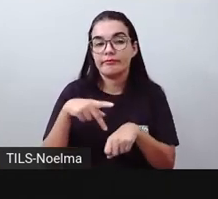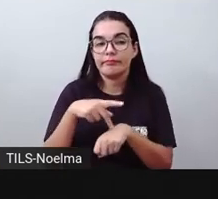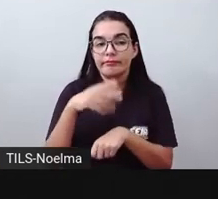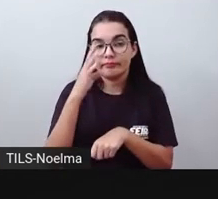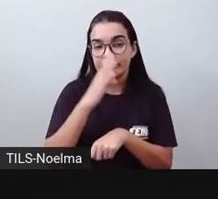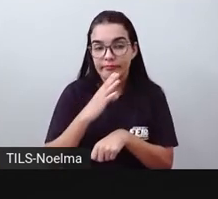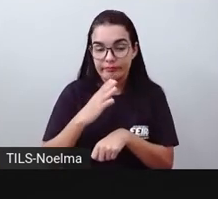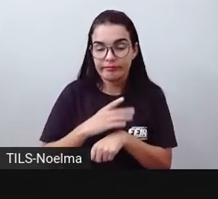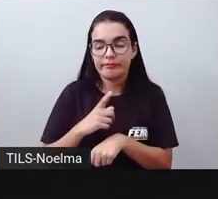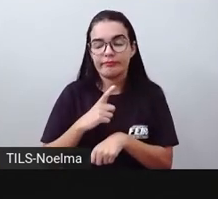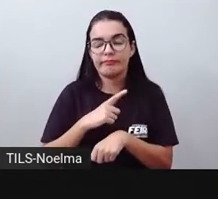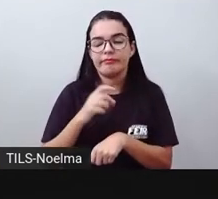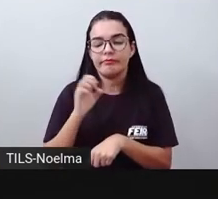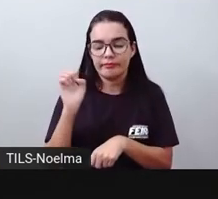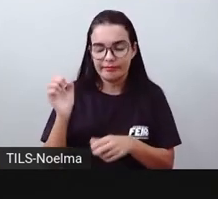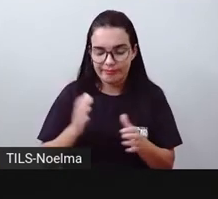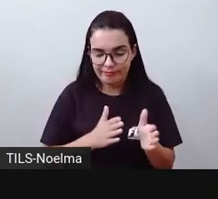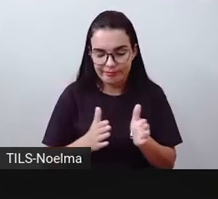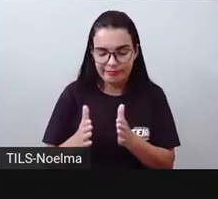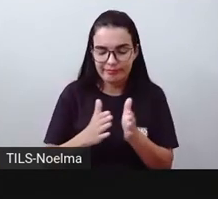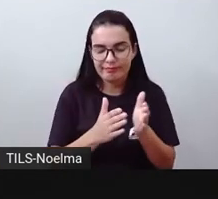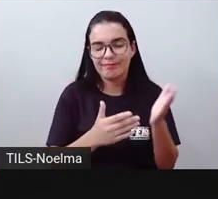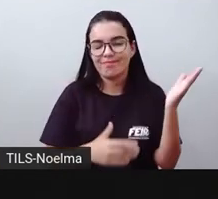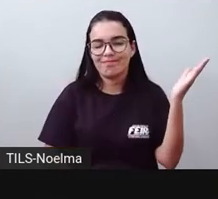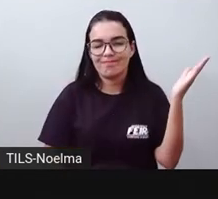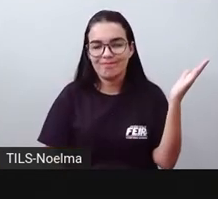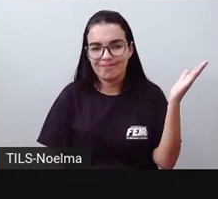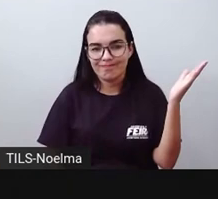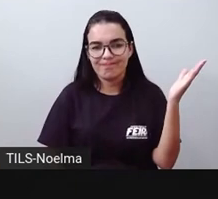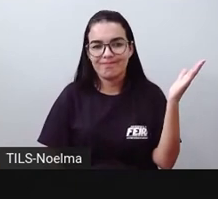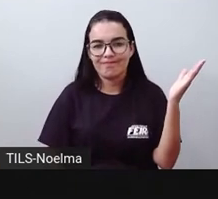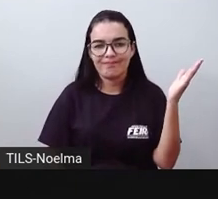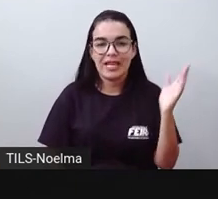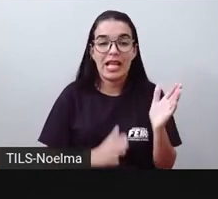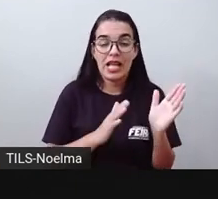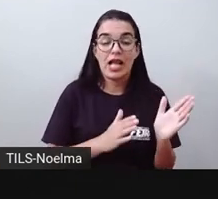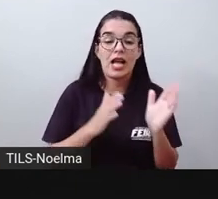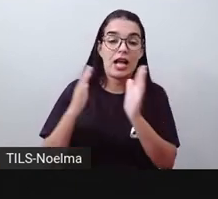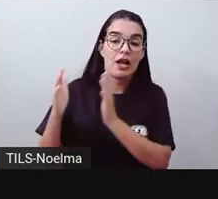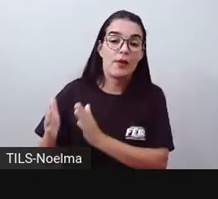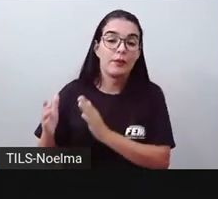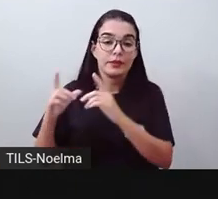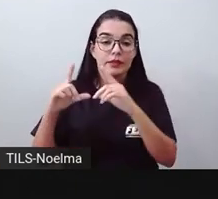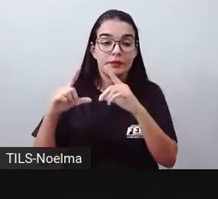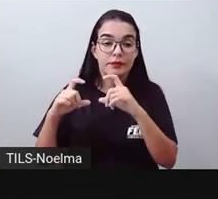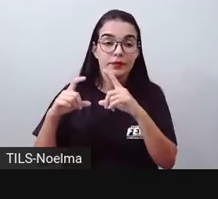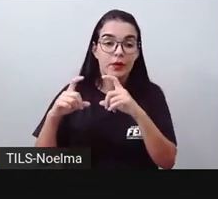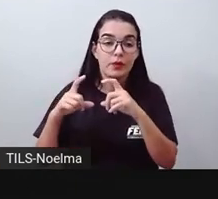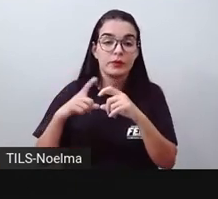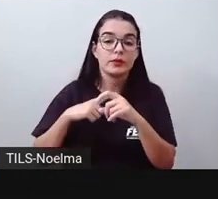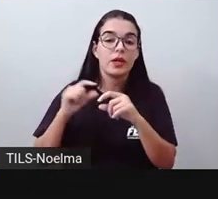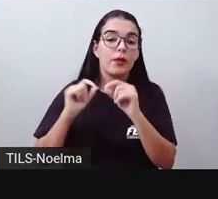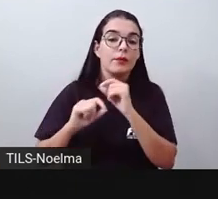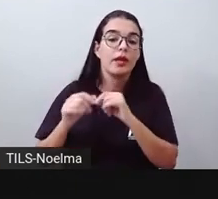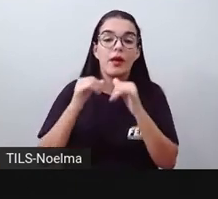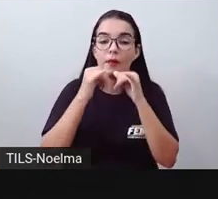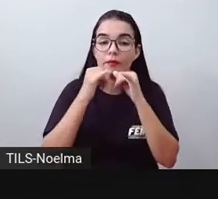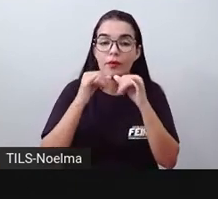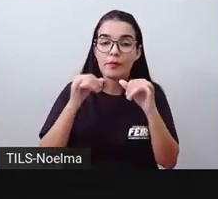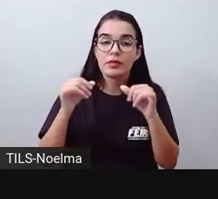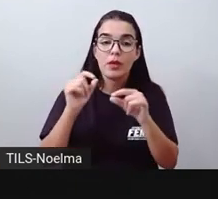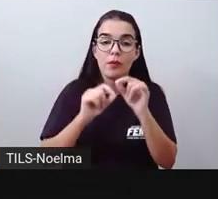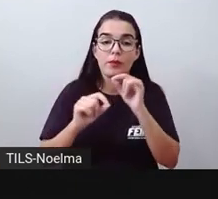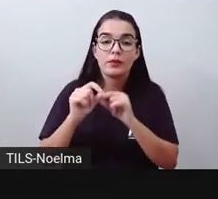estradas nestas condições. Nesse outro lado, a PRO traz aqui a imagem com uma notícia